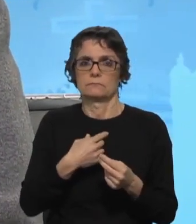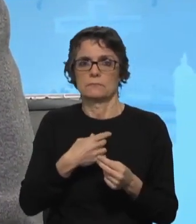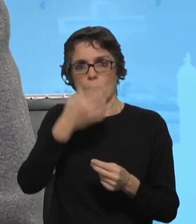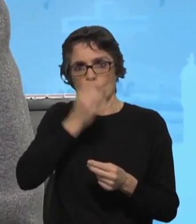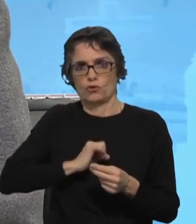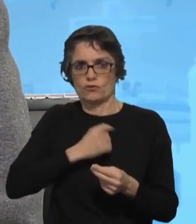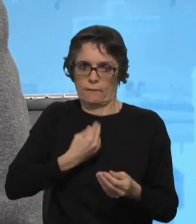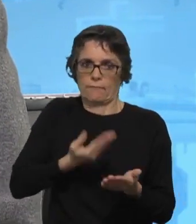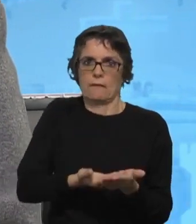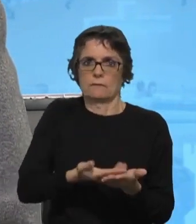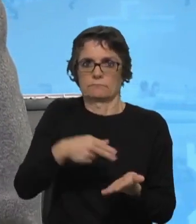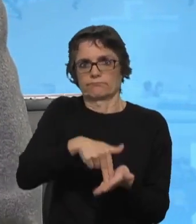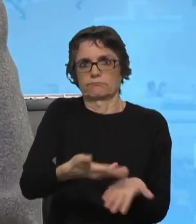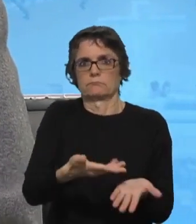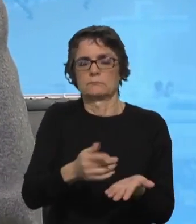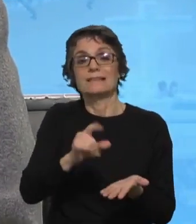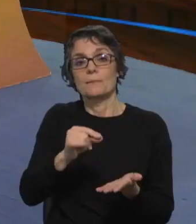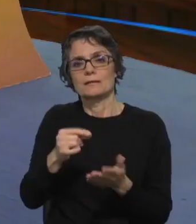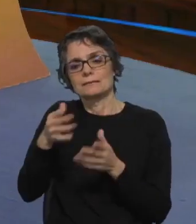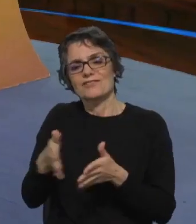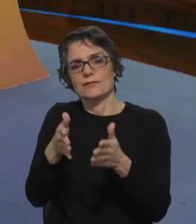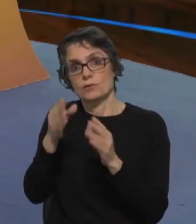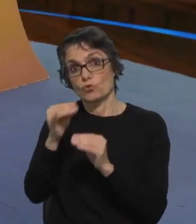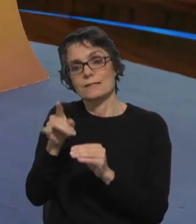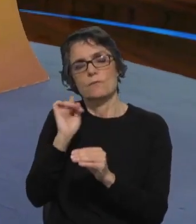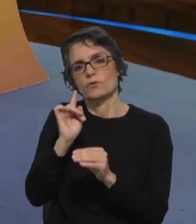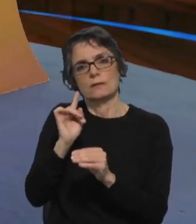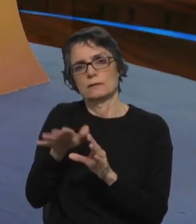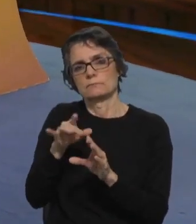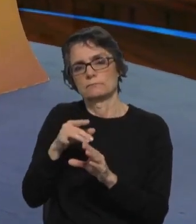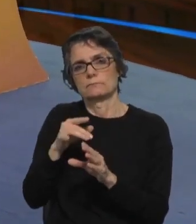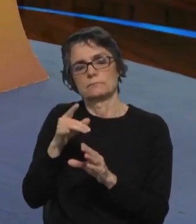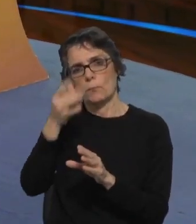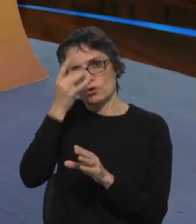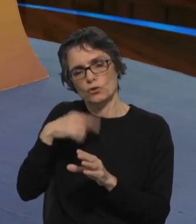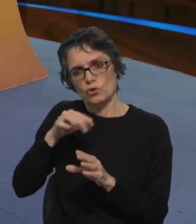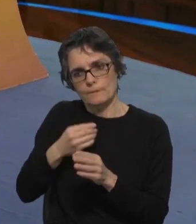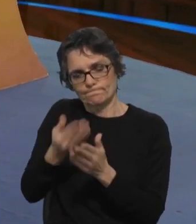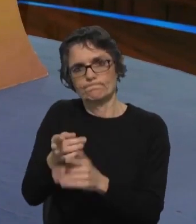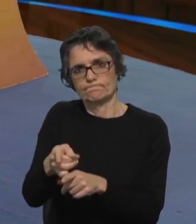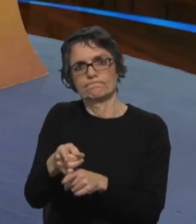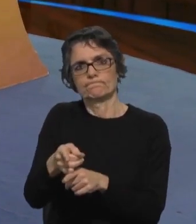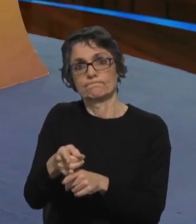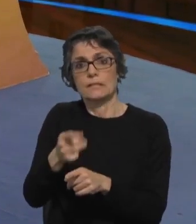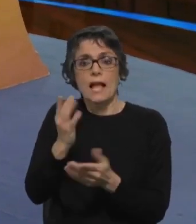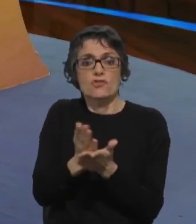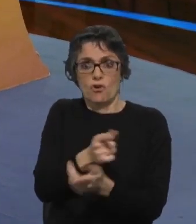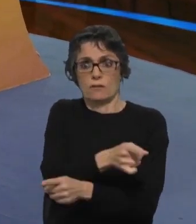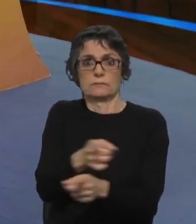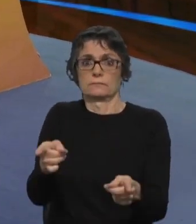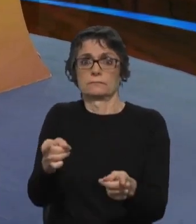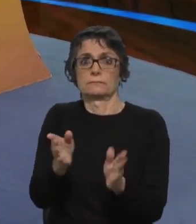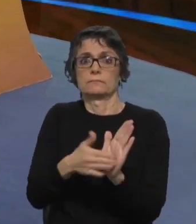estratégia para a educação, nós vemos que a escola pode ser, vemos não, e a escola é aqui um elevador